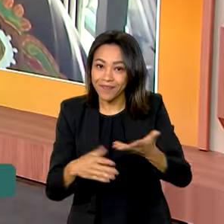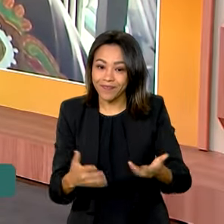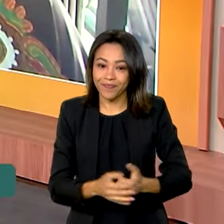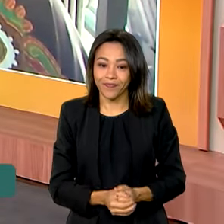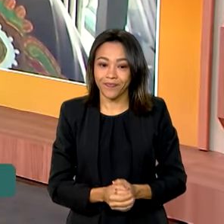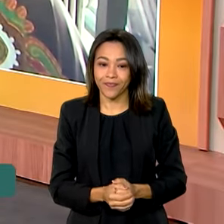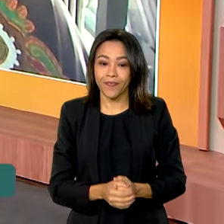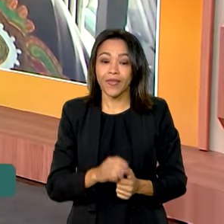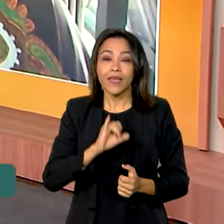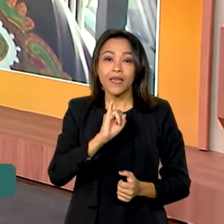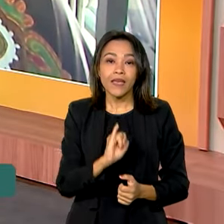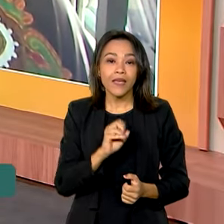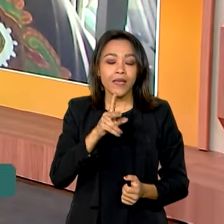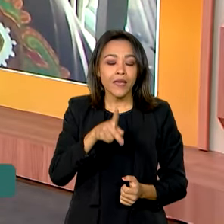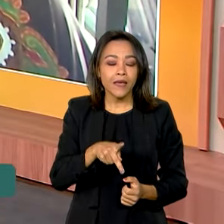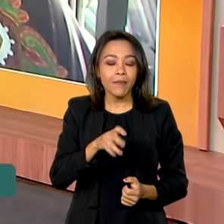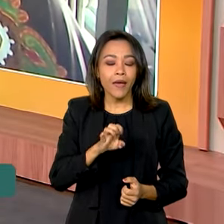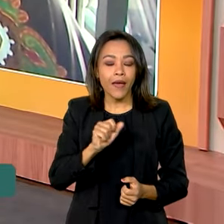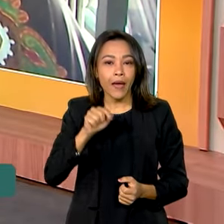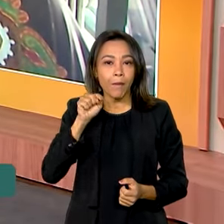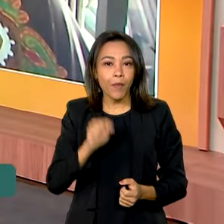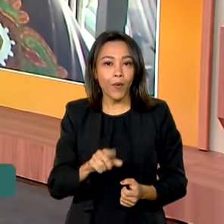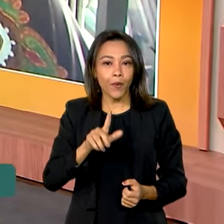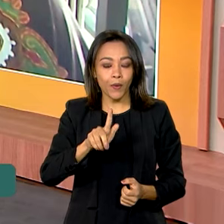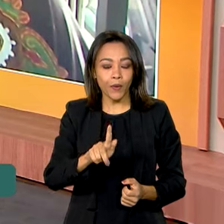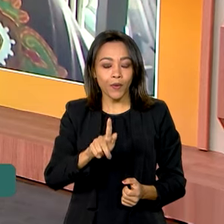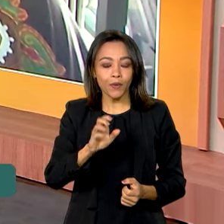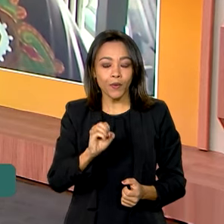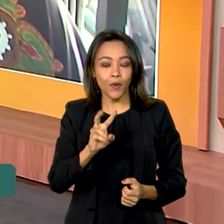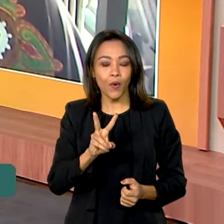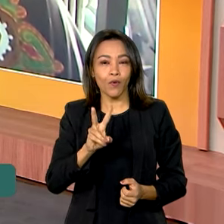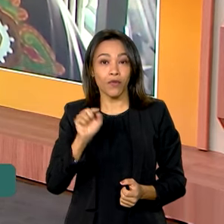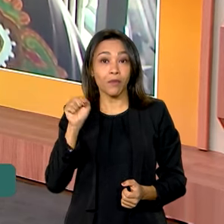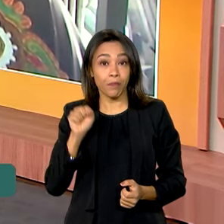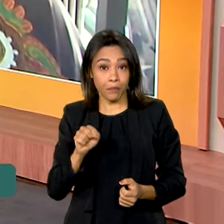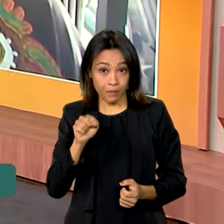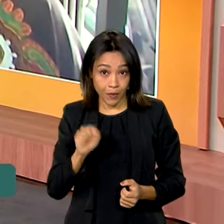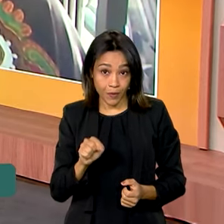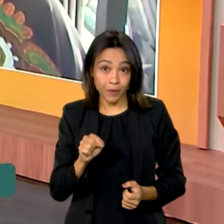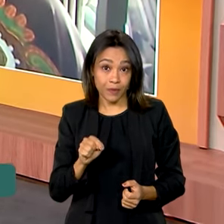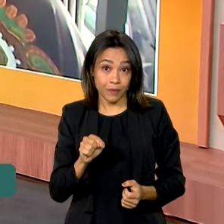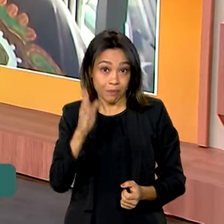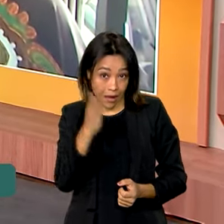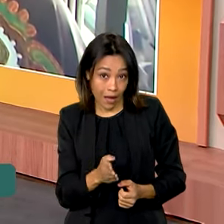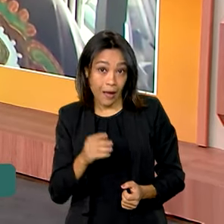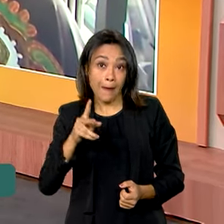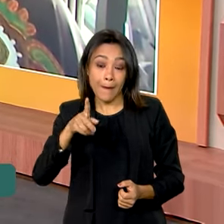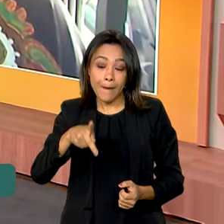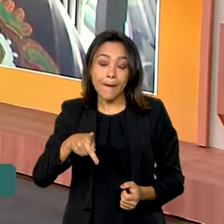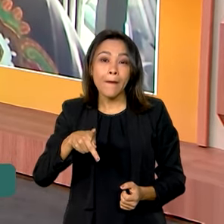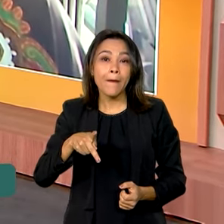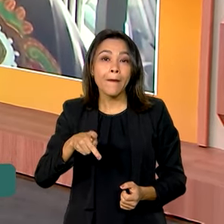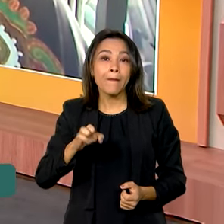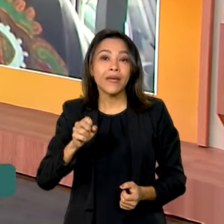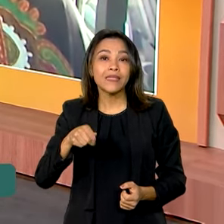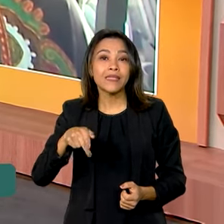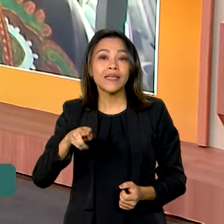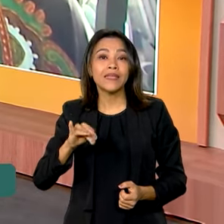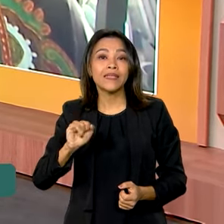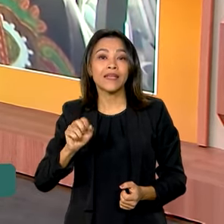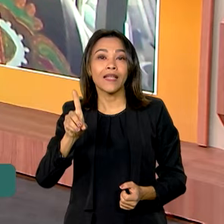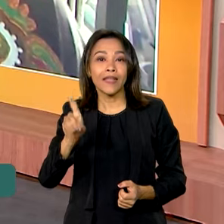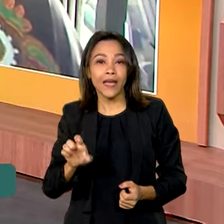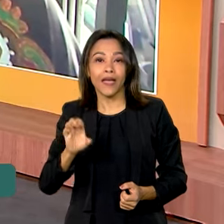IPEA.gov.br barra pesquisa de cuidados, é isso? Isso mesmo! Por favor, respondam!